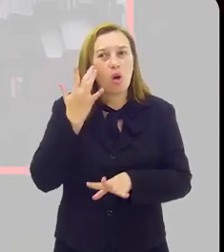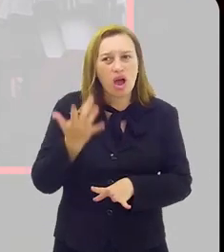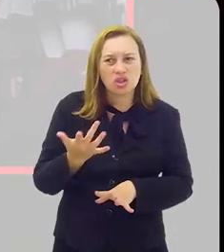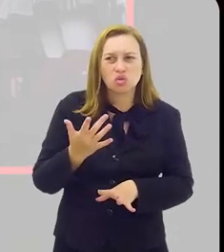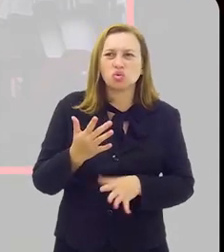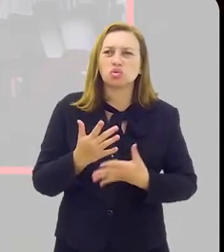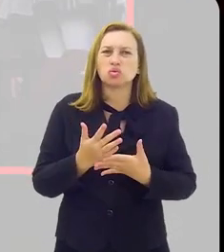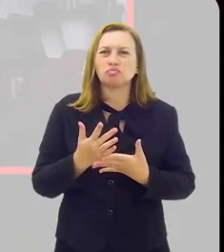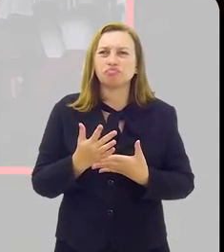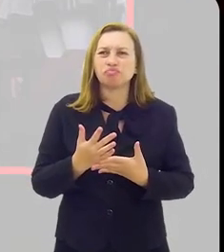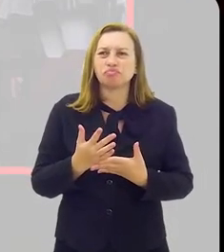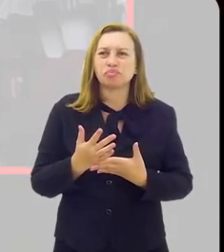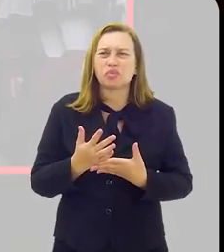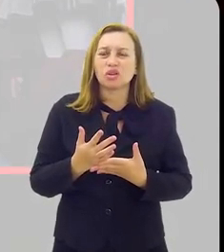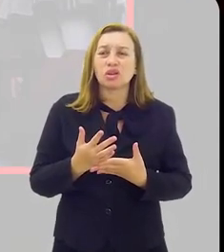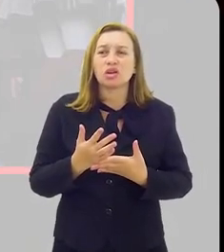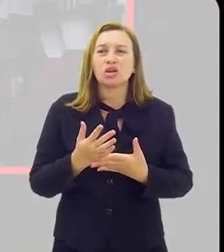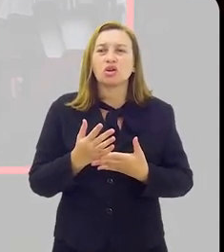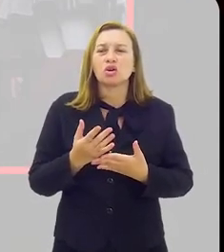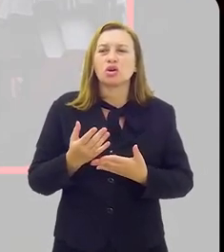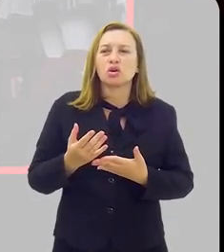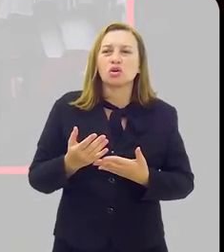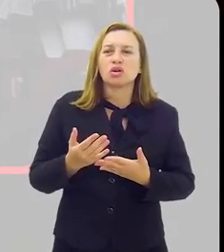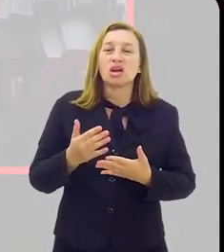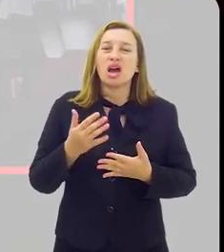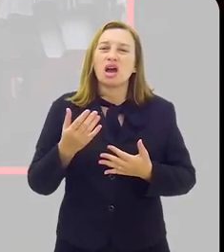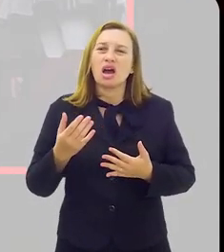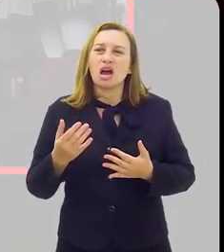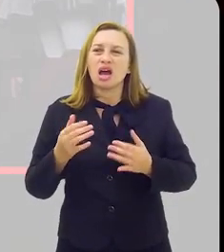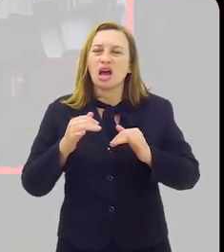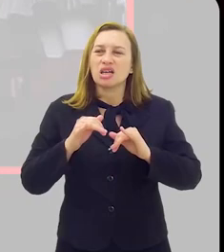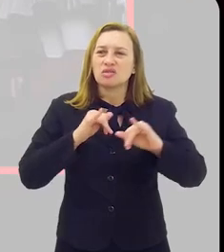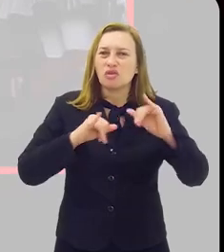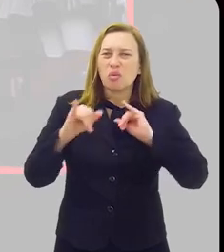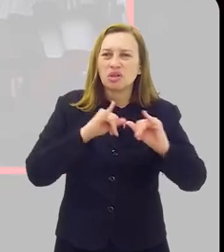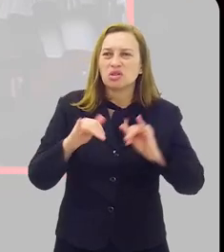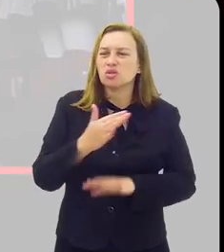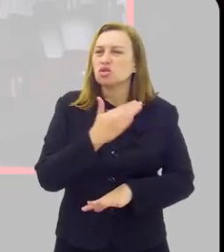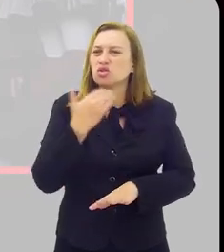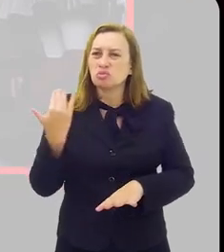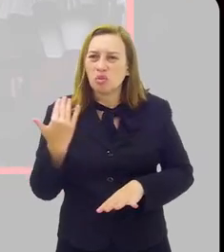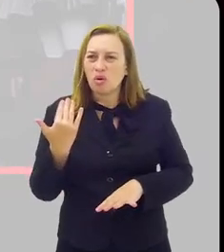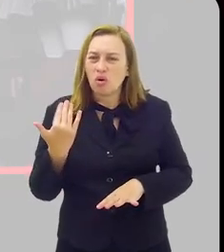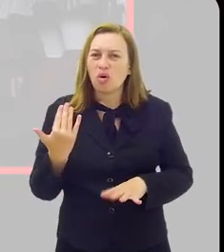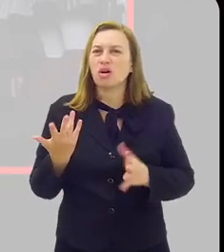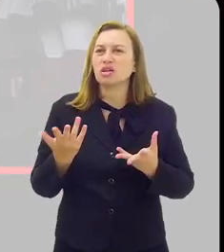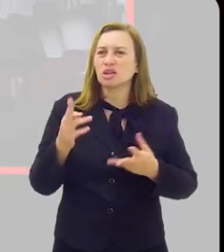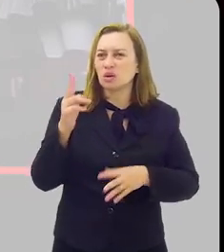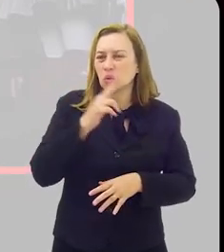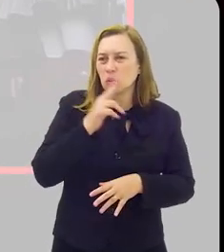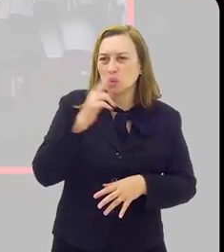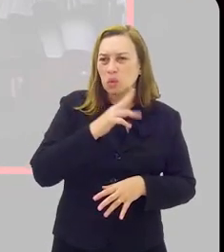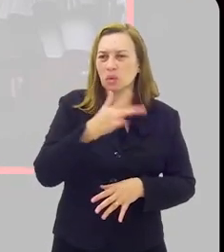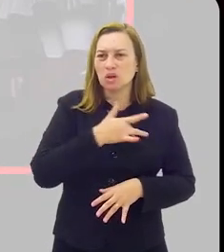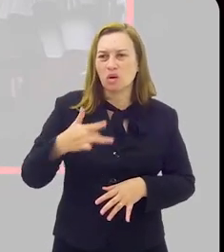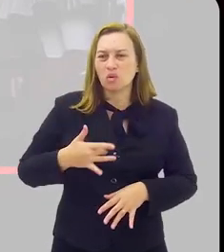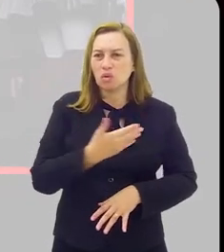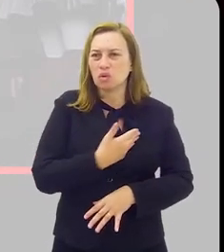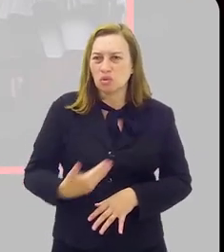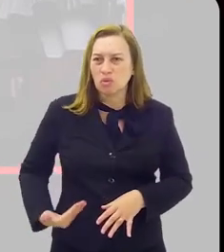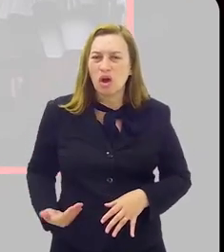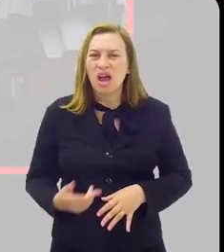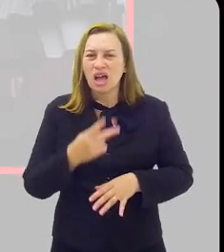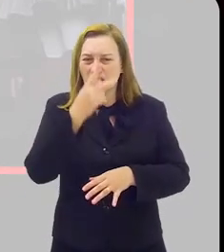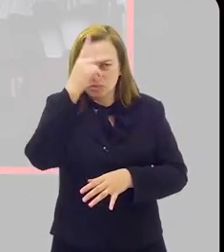mas eu acho que, à medida que a mortalidade, que os casos, a saída da emergência de saúde pública da OMS, as